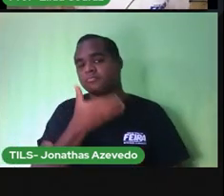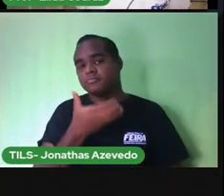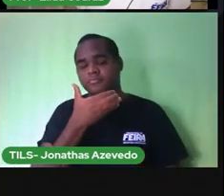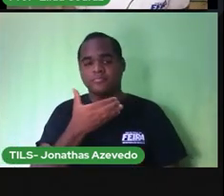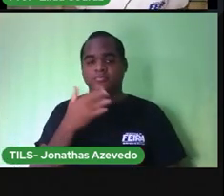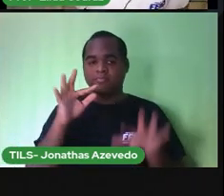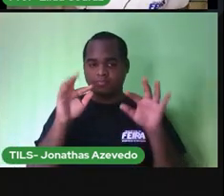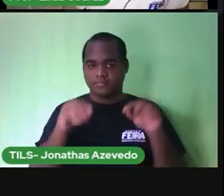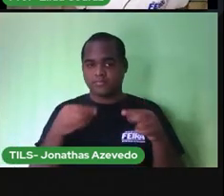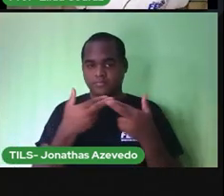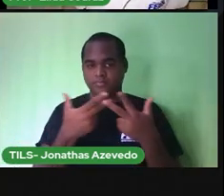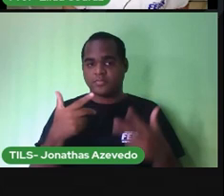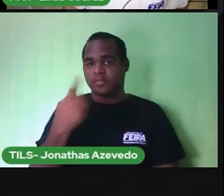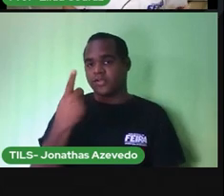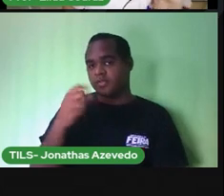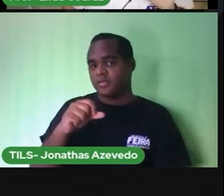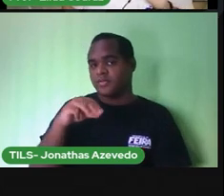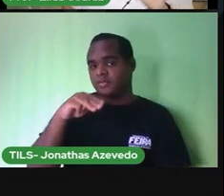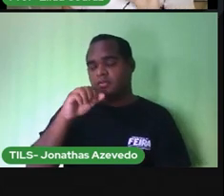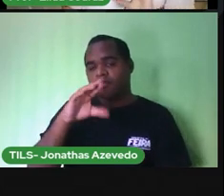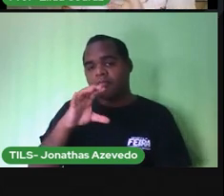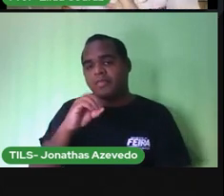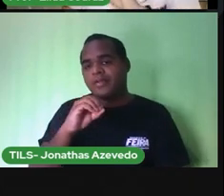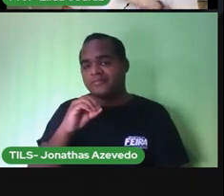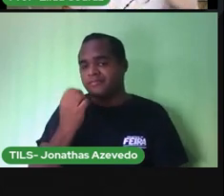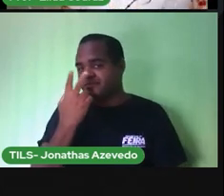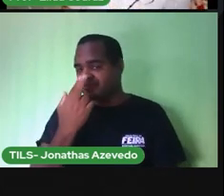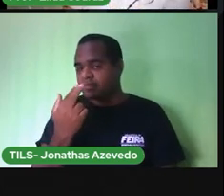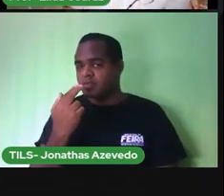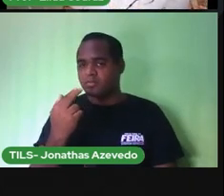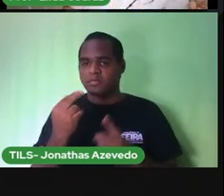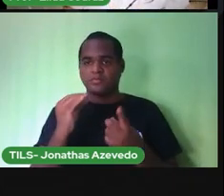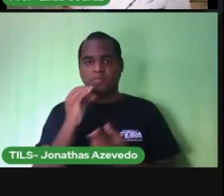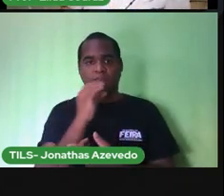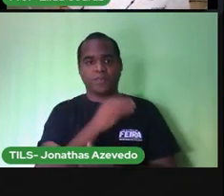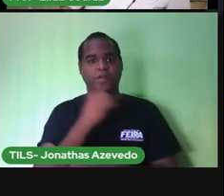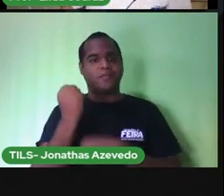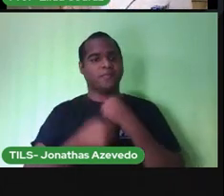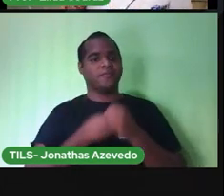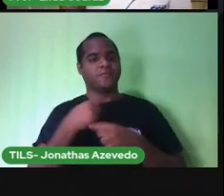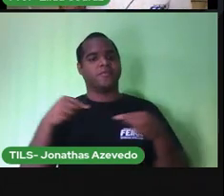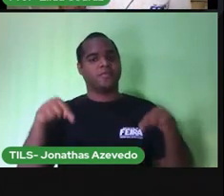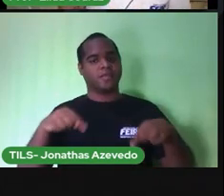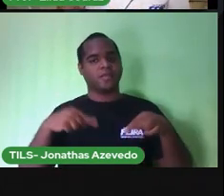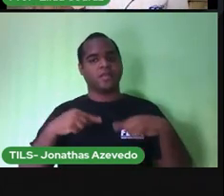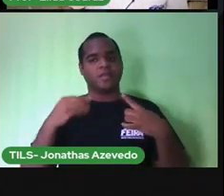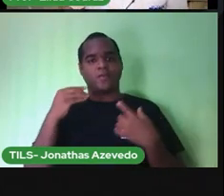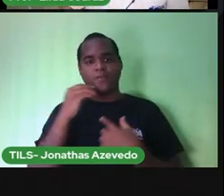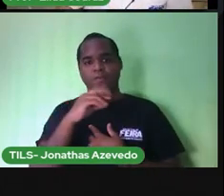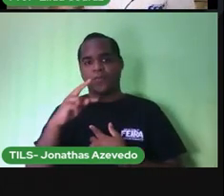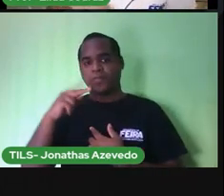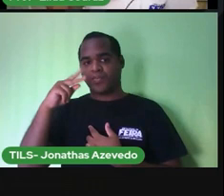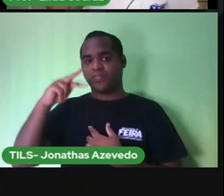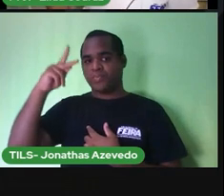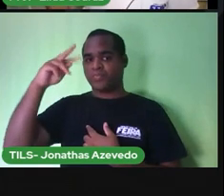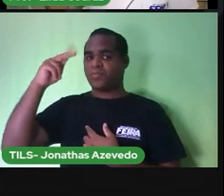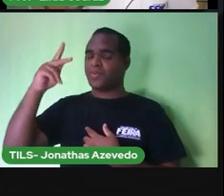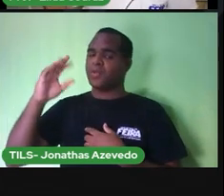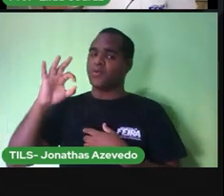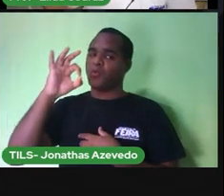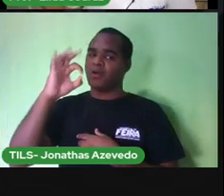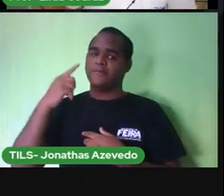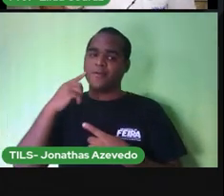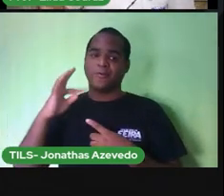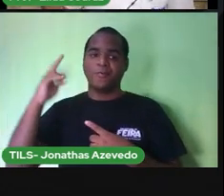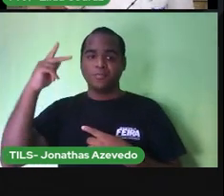termina no dia 19 de março. É a estação mais quente do ano. As temperaturas são altas, os dias